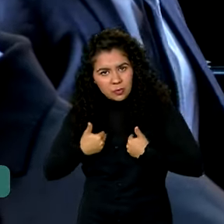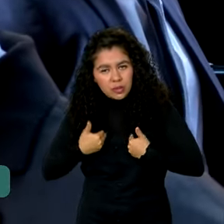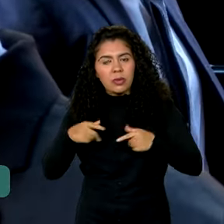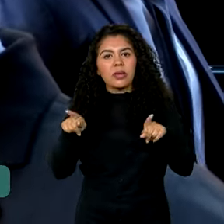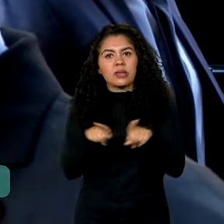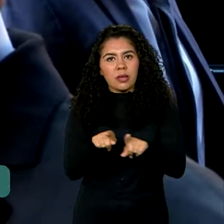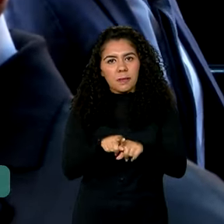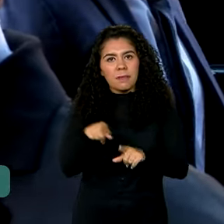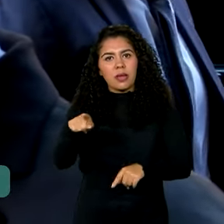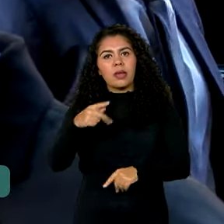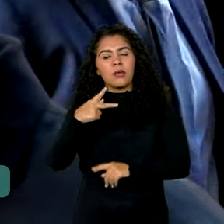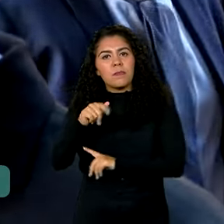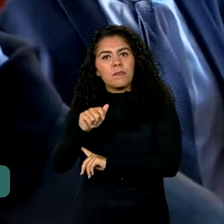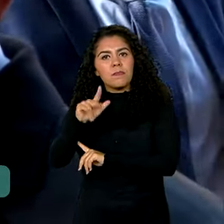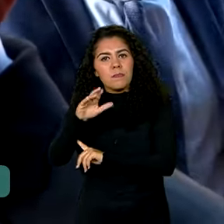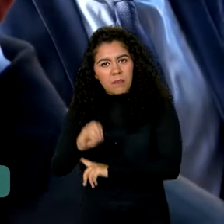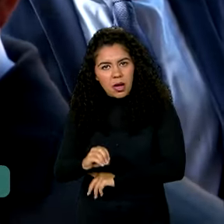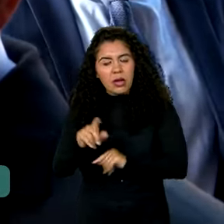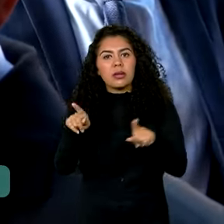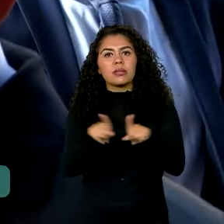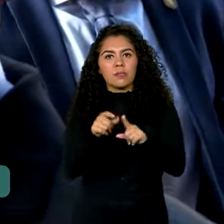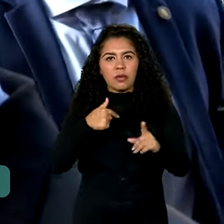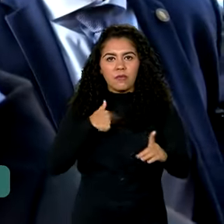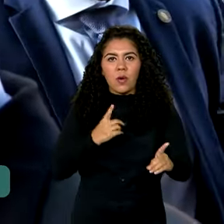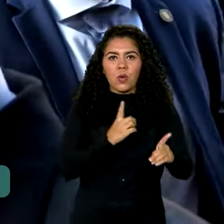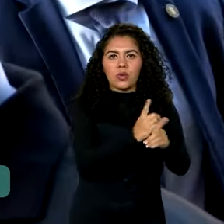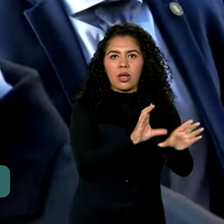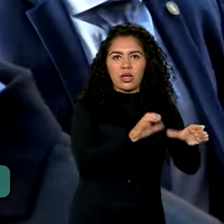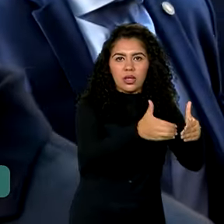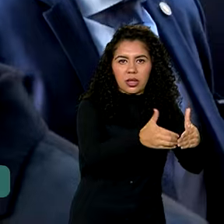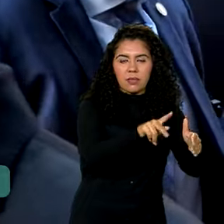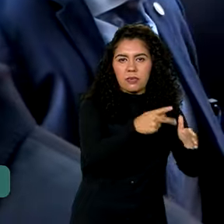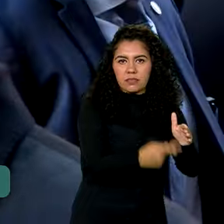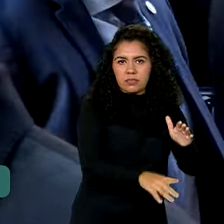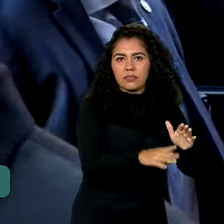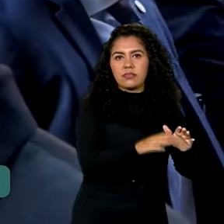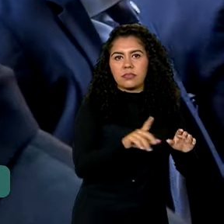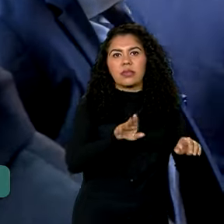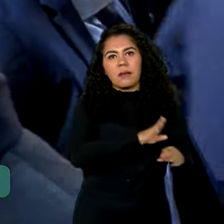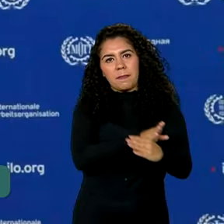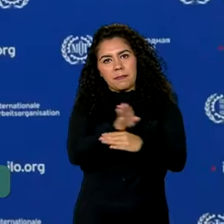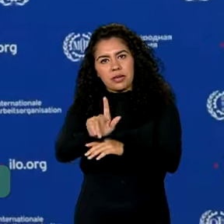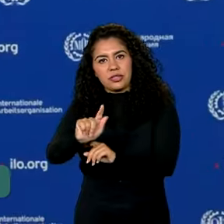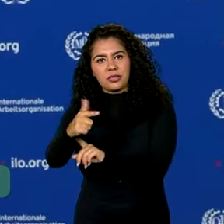Coelho, depois eu vou encontrar com a delegação brasileira e depois eu vou para a Itália participar do G7.